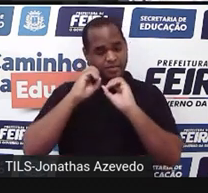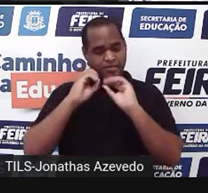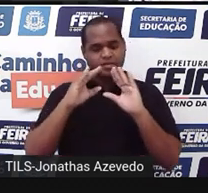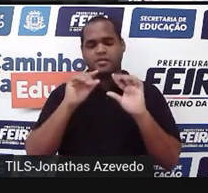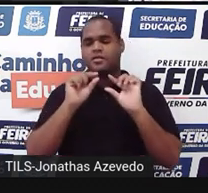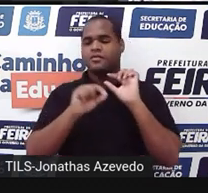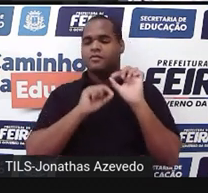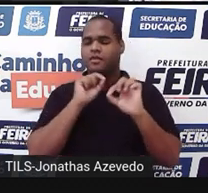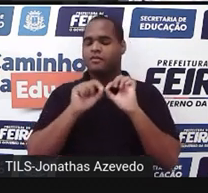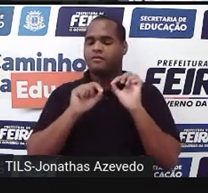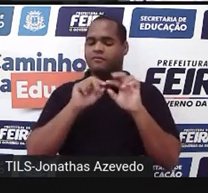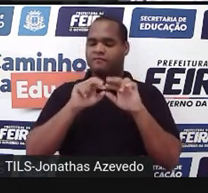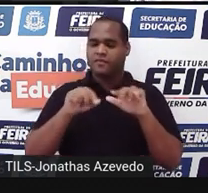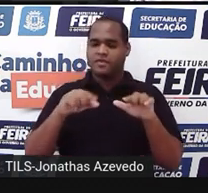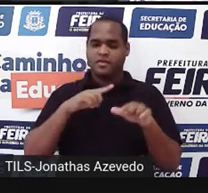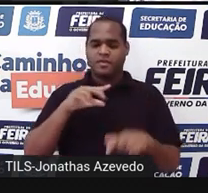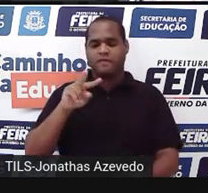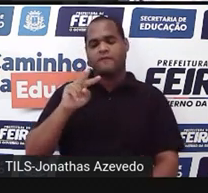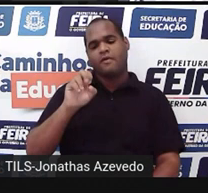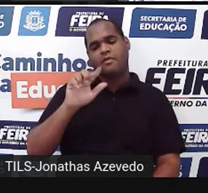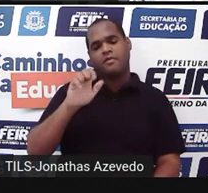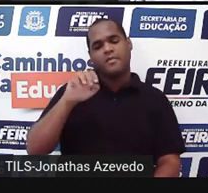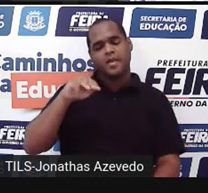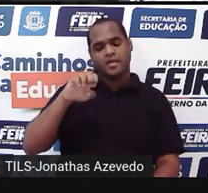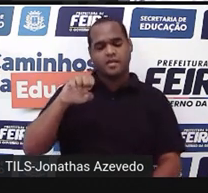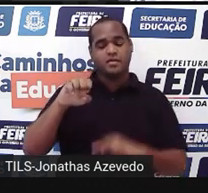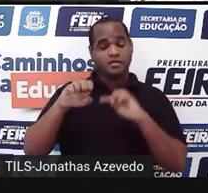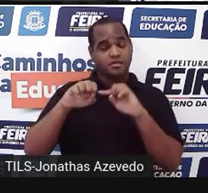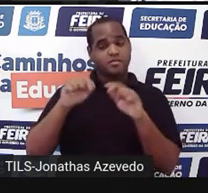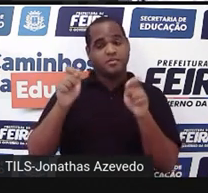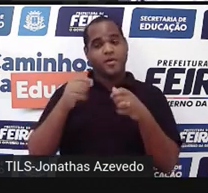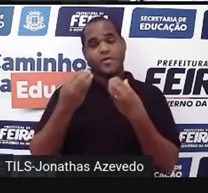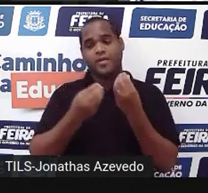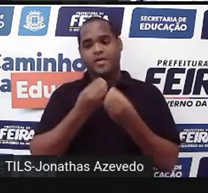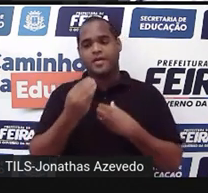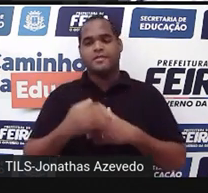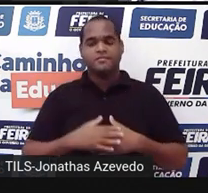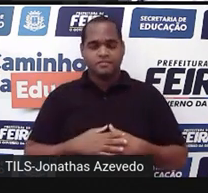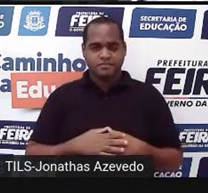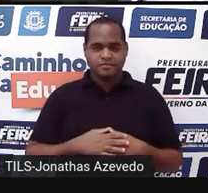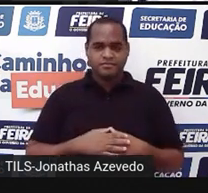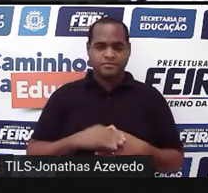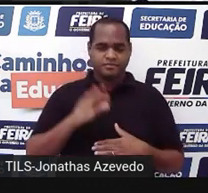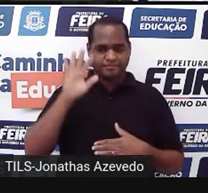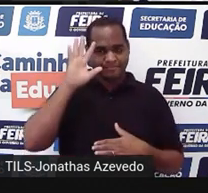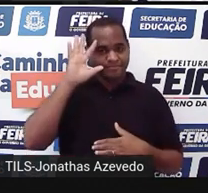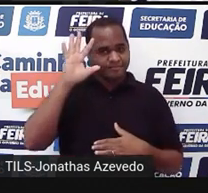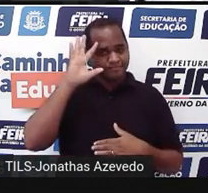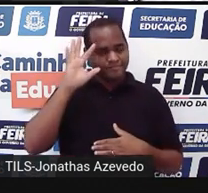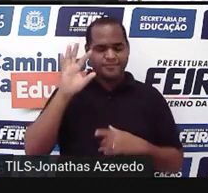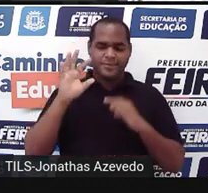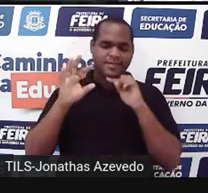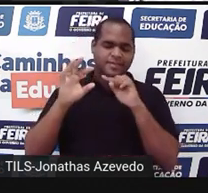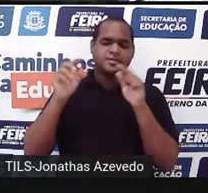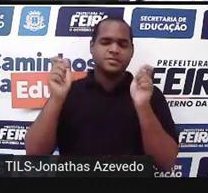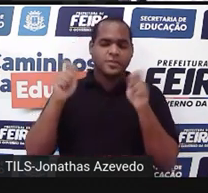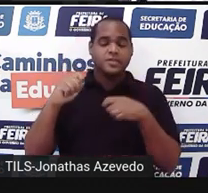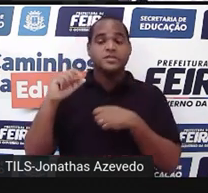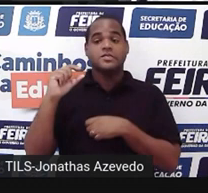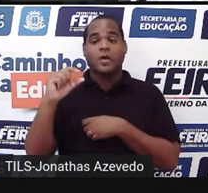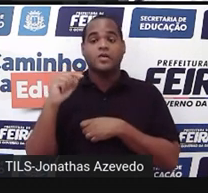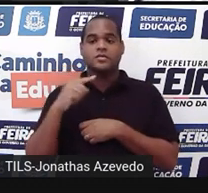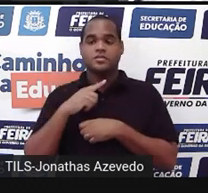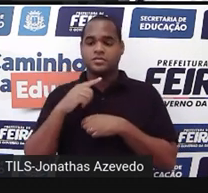é esse negócio de volume, tá? E aí, gente vai pensar um pouquinho, para